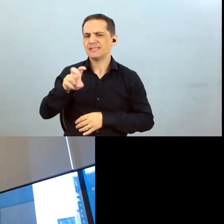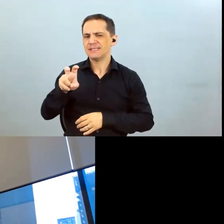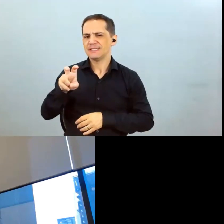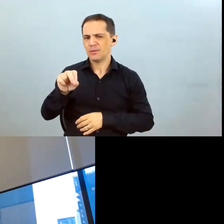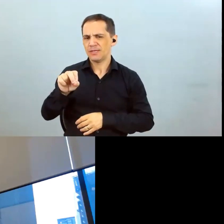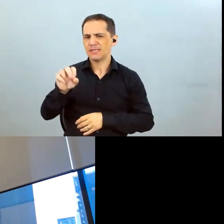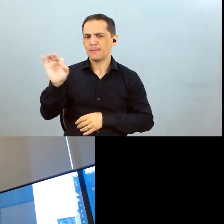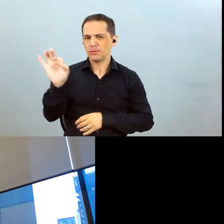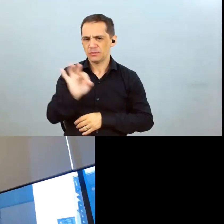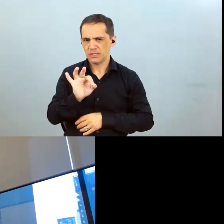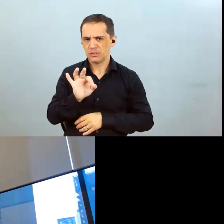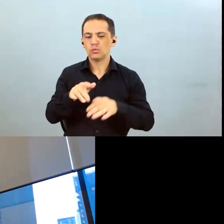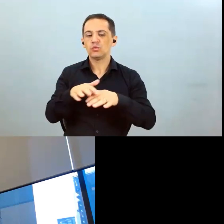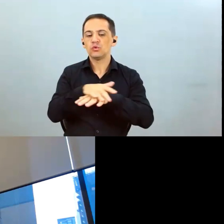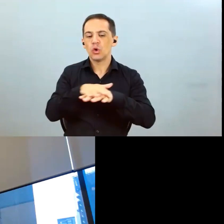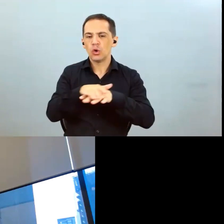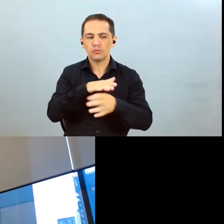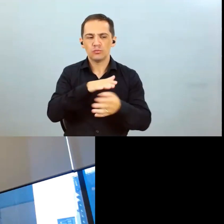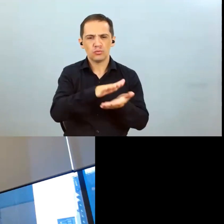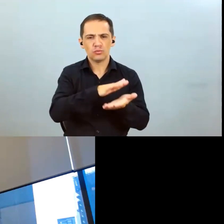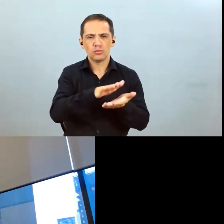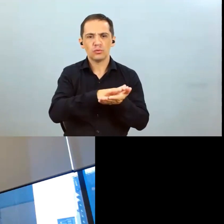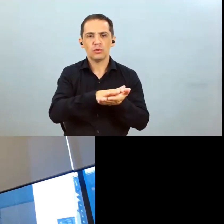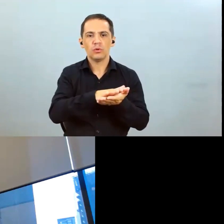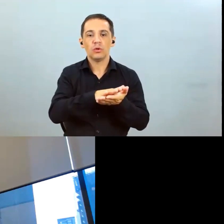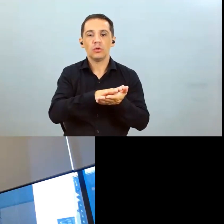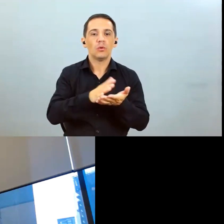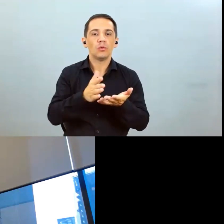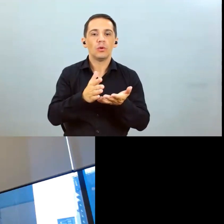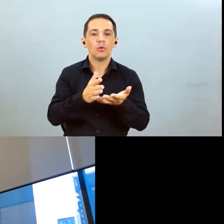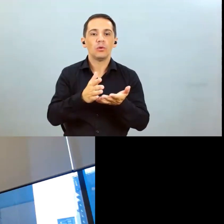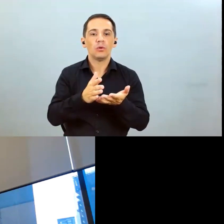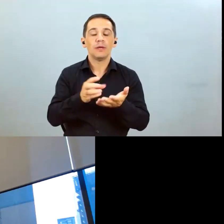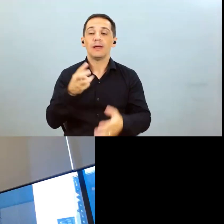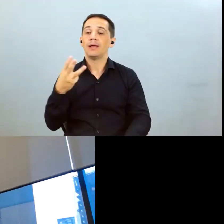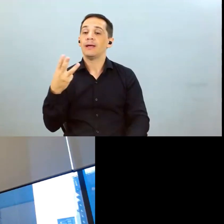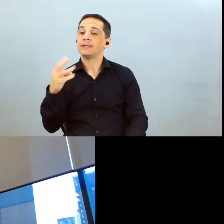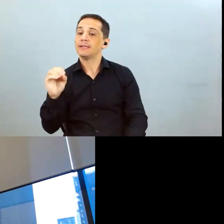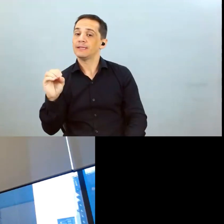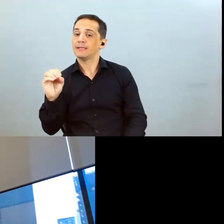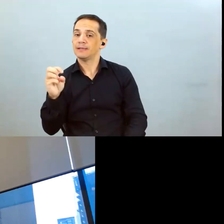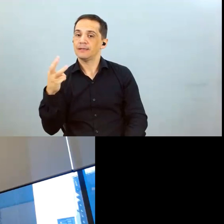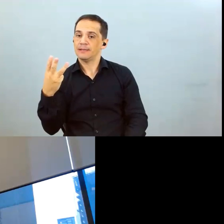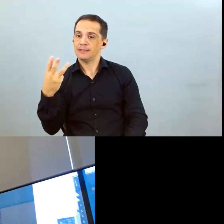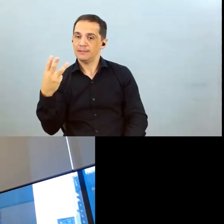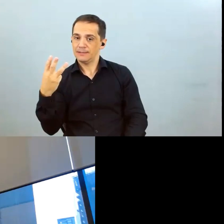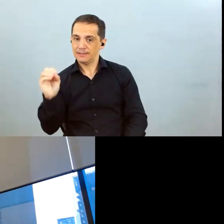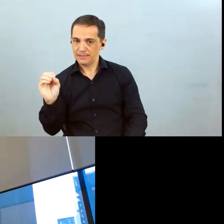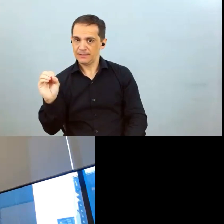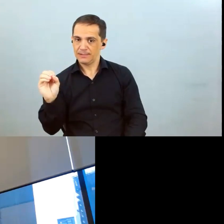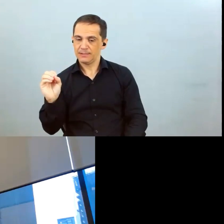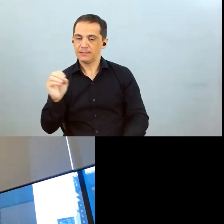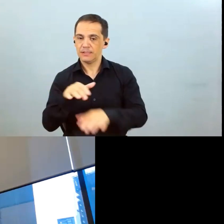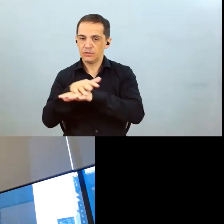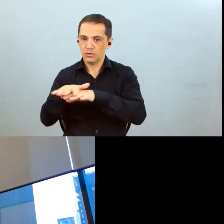de soja e aí como você tem 30% da soja hoje nós já vendemos 75% da